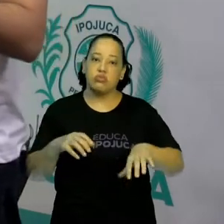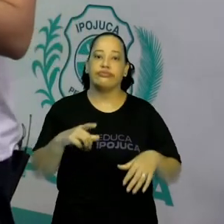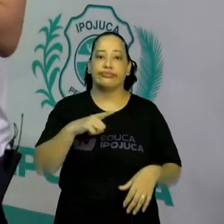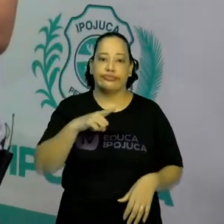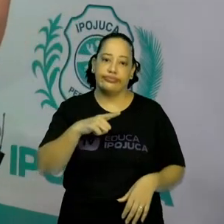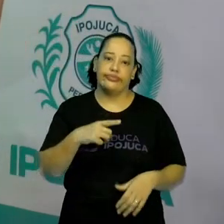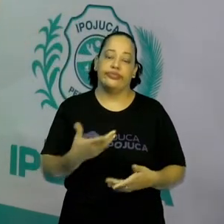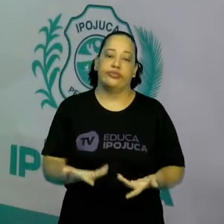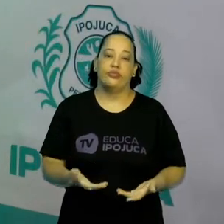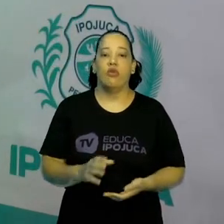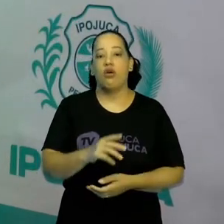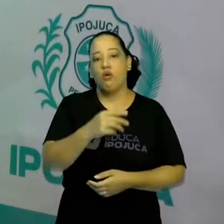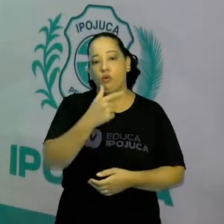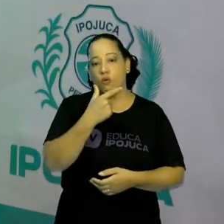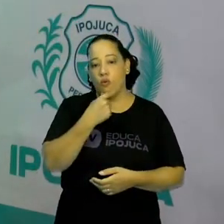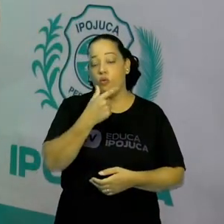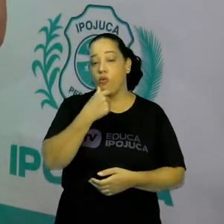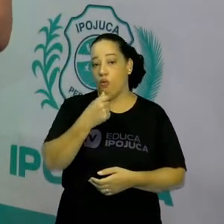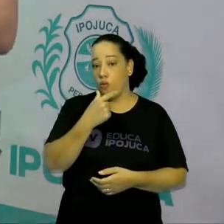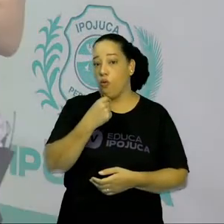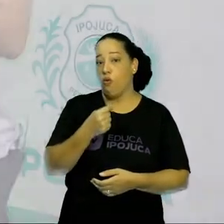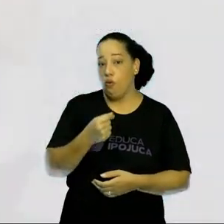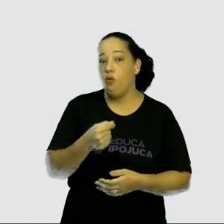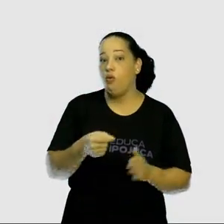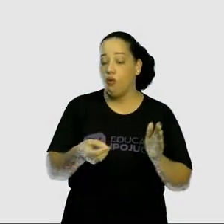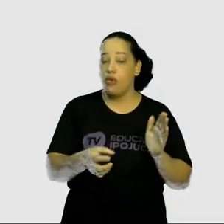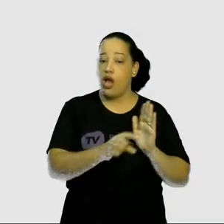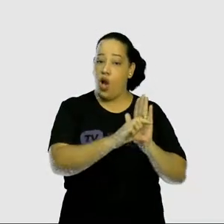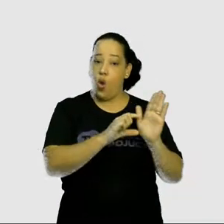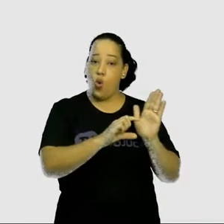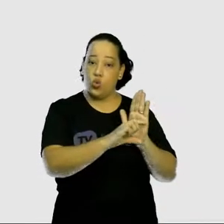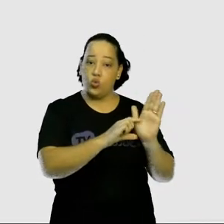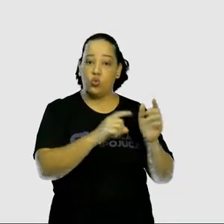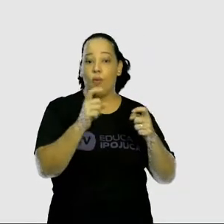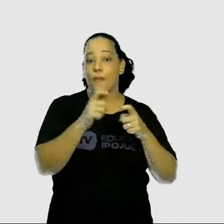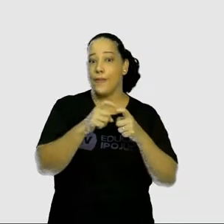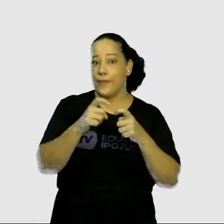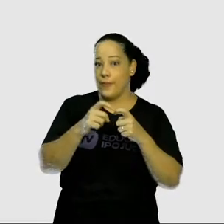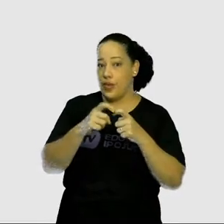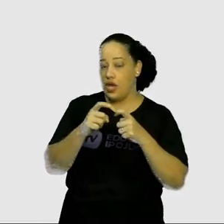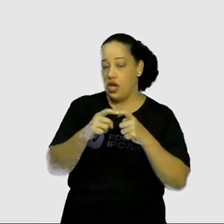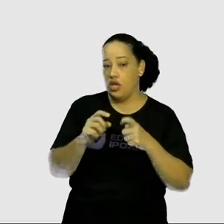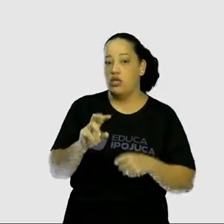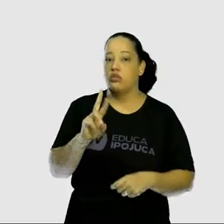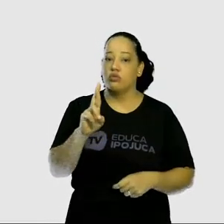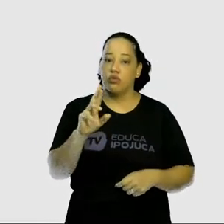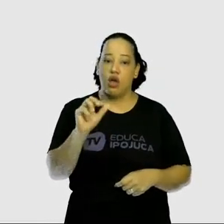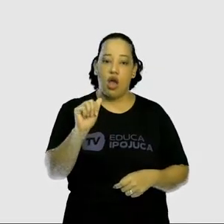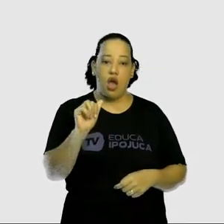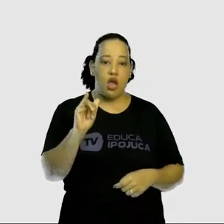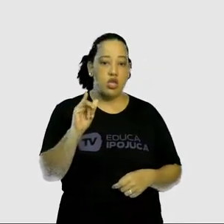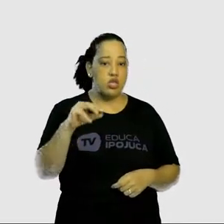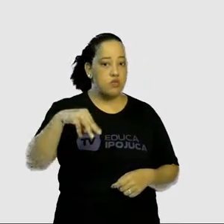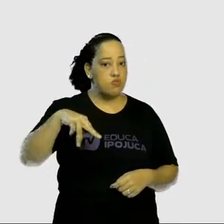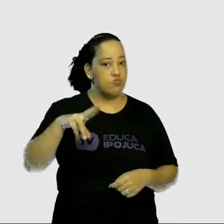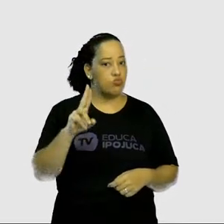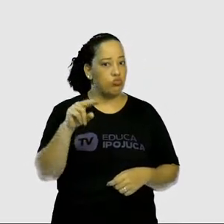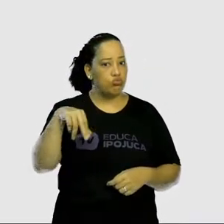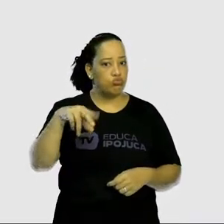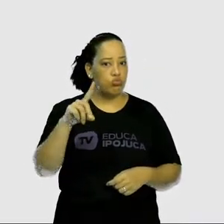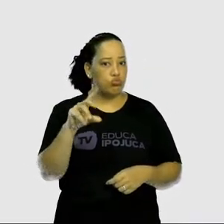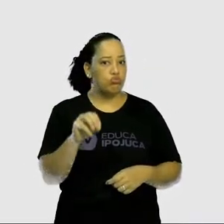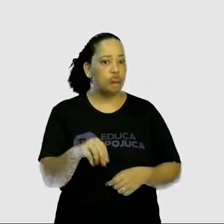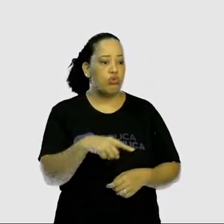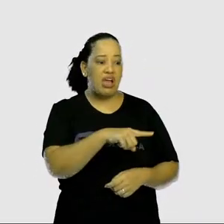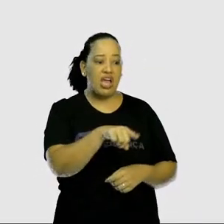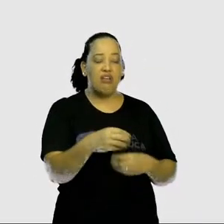autores que defendia essas espécies foi o médico Raimundo Nina Rodrigues, né? Ele escreveu o livro Os